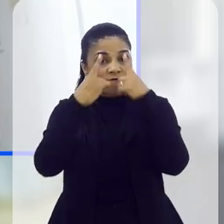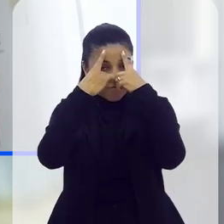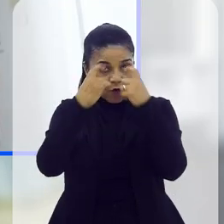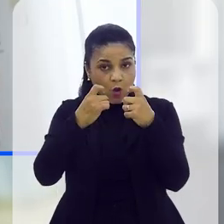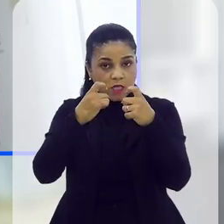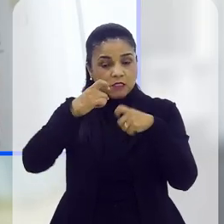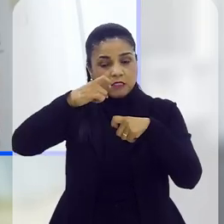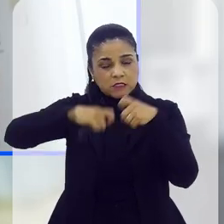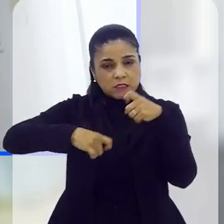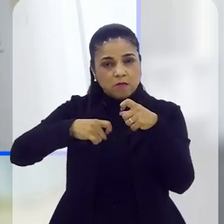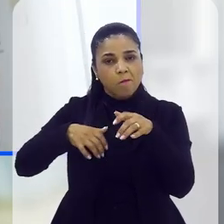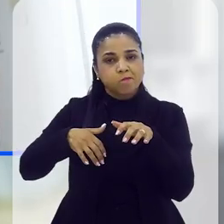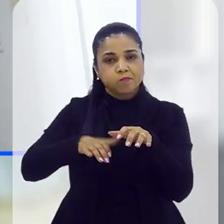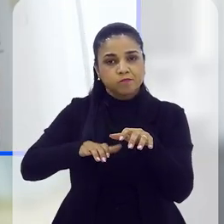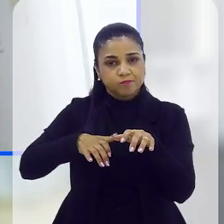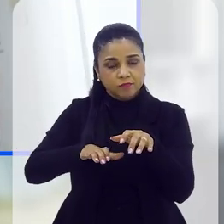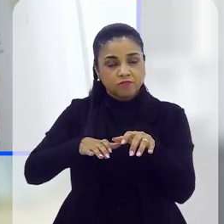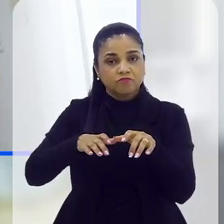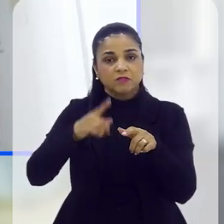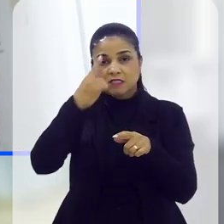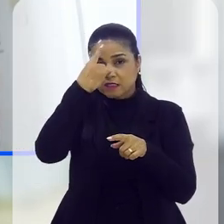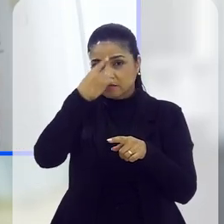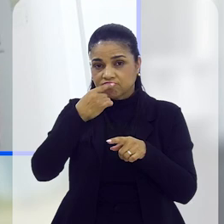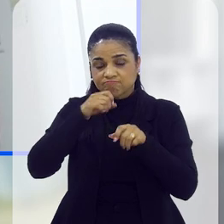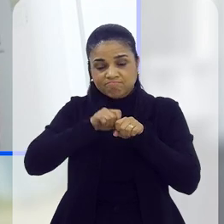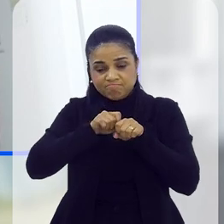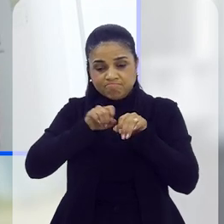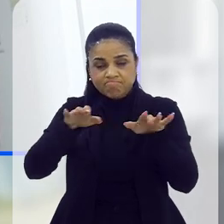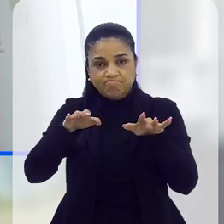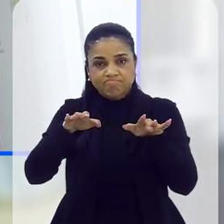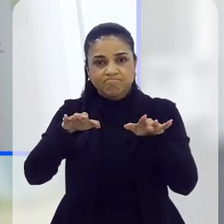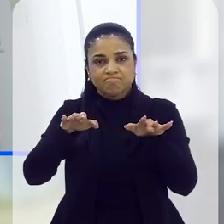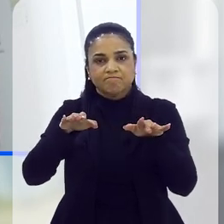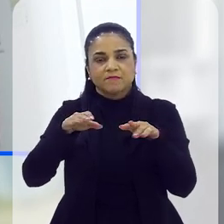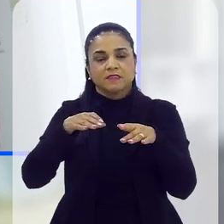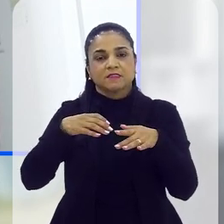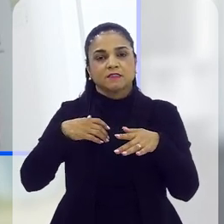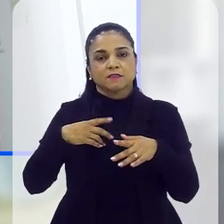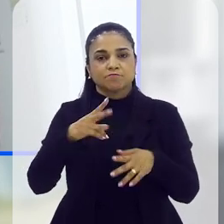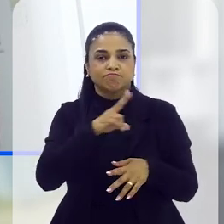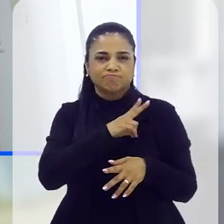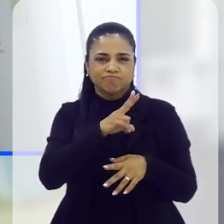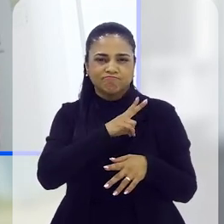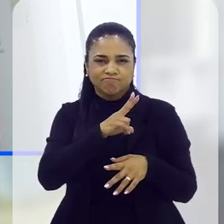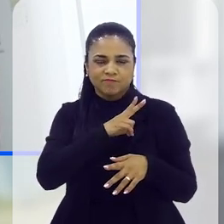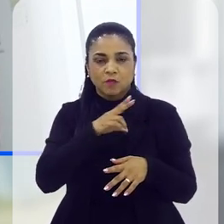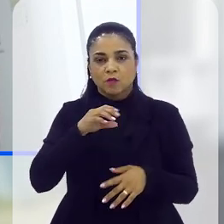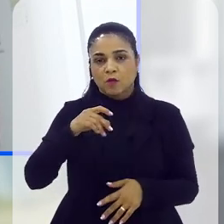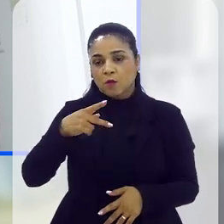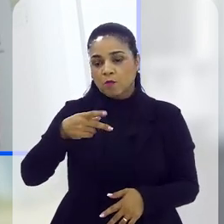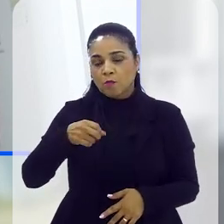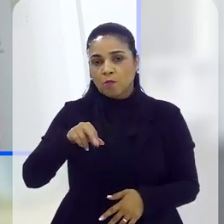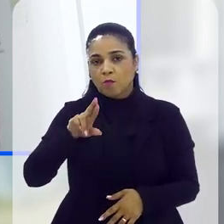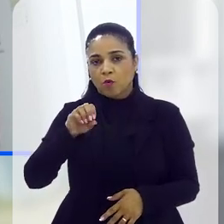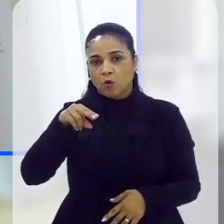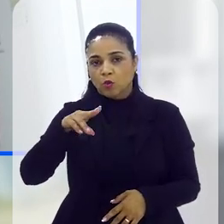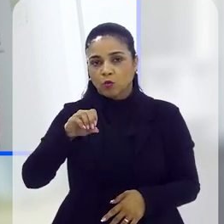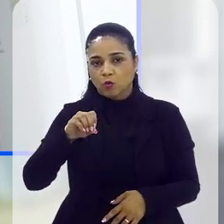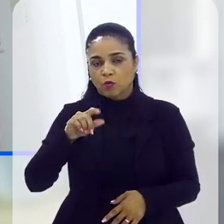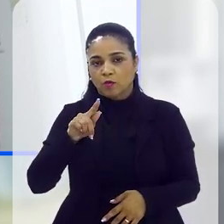dentro do crime de divulgação de cenas íntimas, que a gente chama pornografia de vingança.